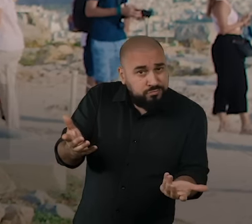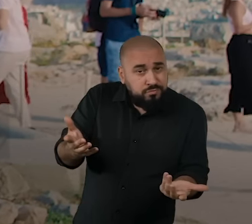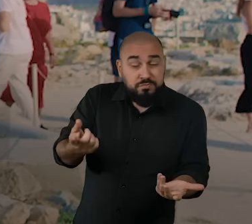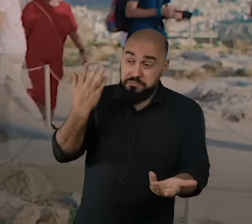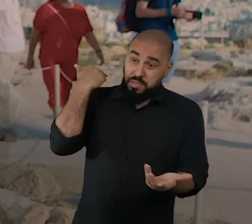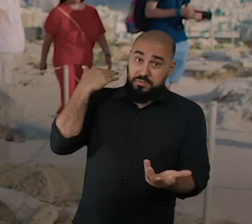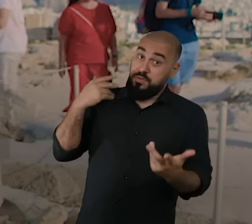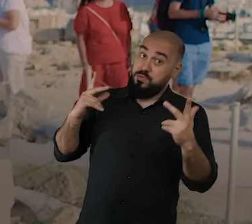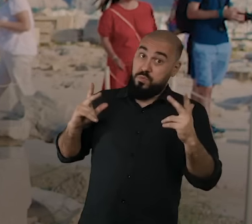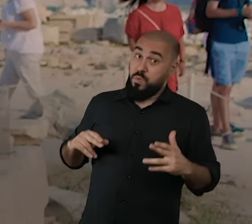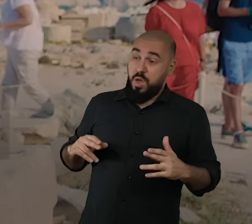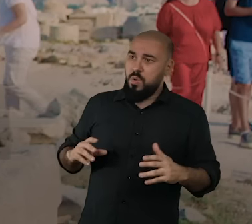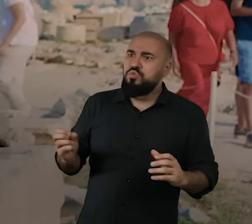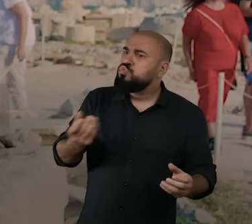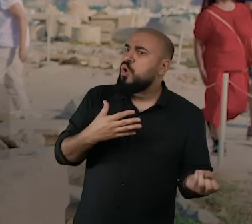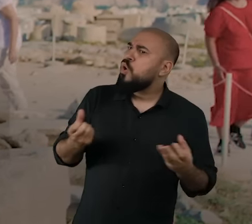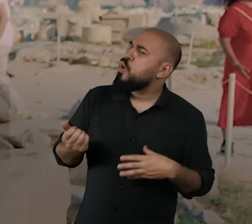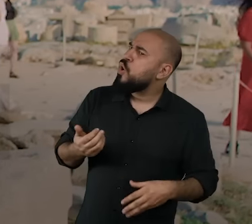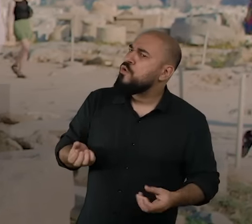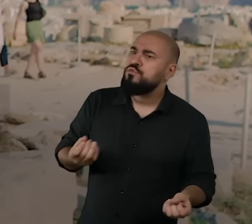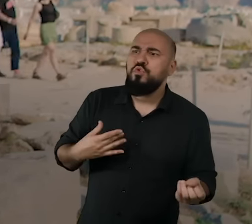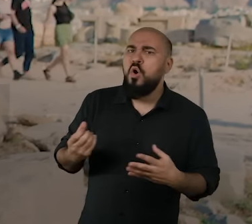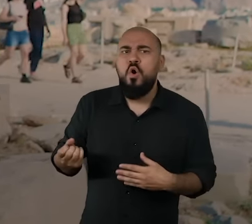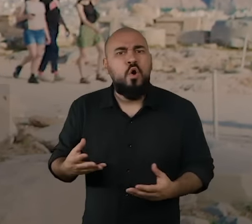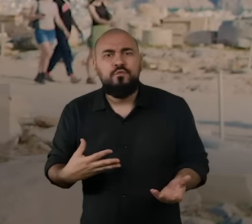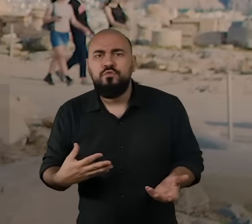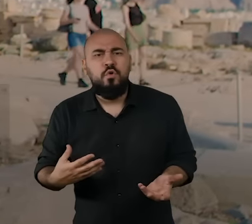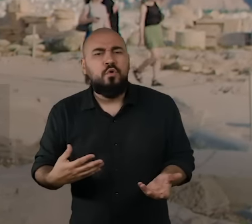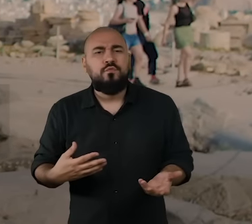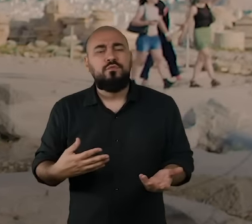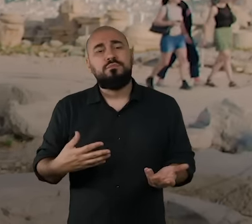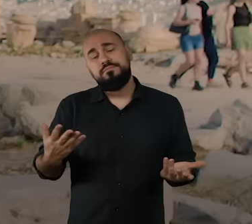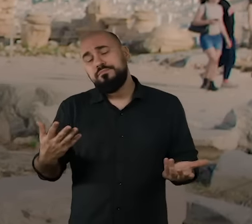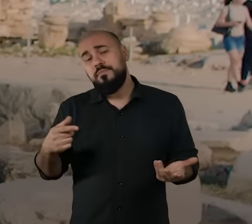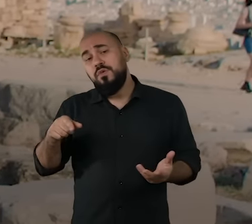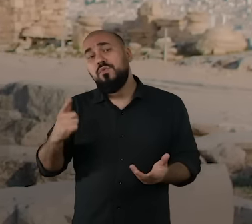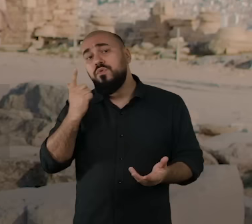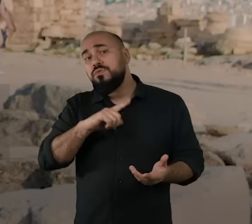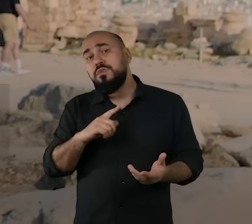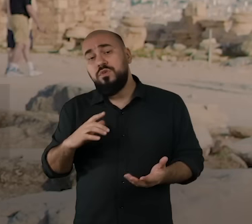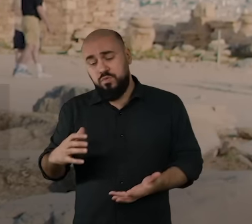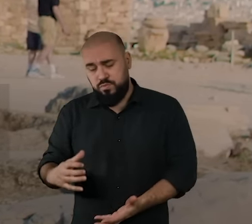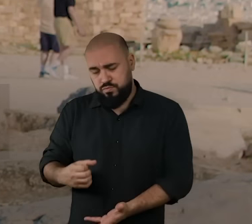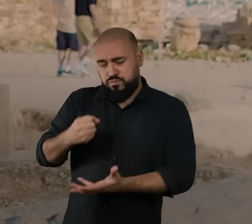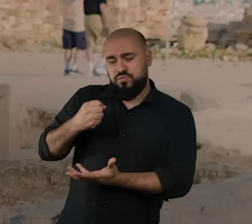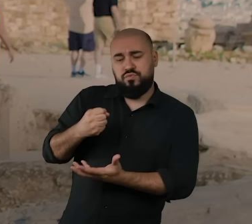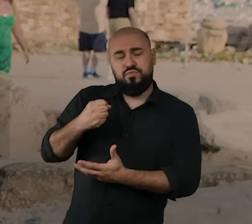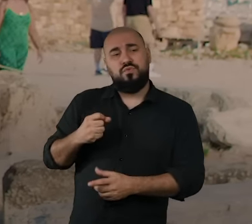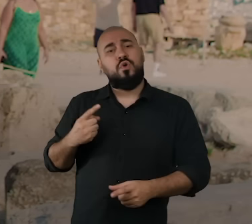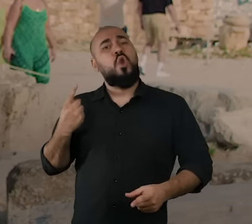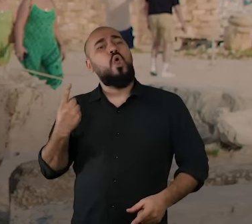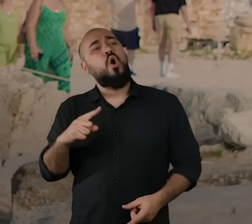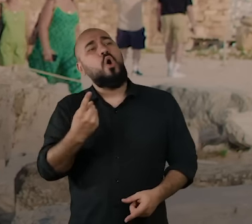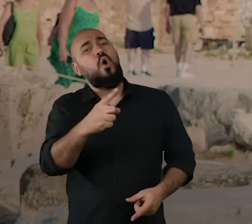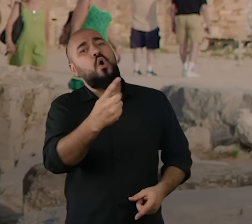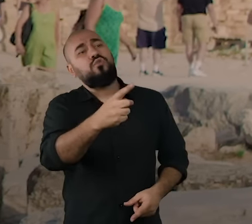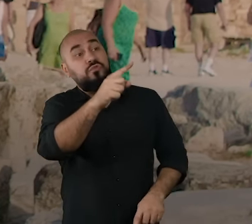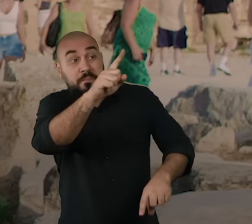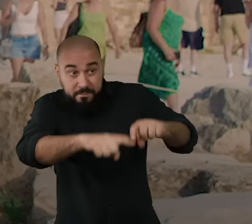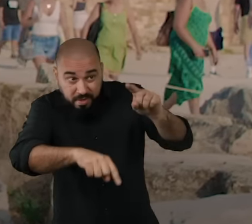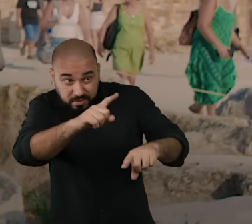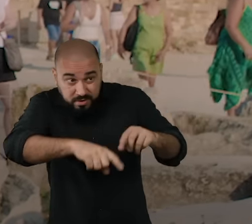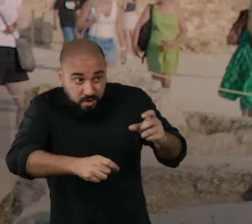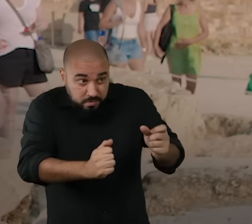tinham mais poder na mão, porque eles conseguiam ir para lugares cada vez mais distantes, trazendo produtos de lá, e o